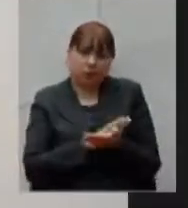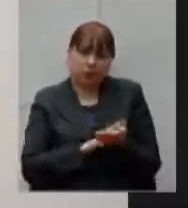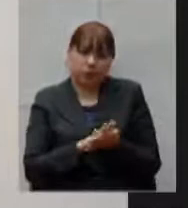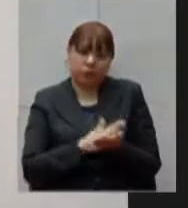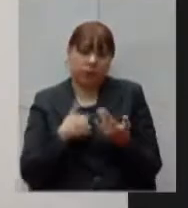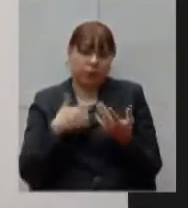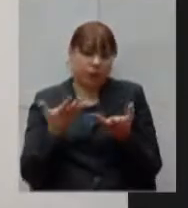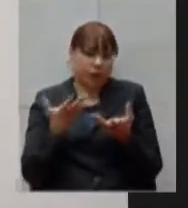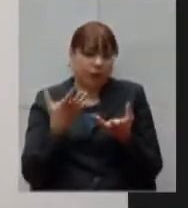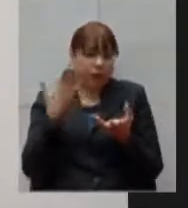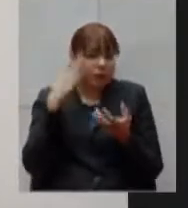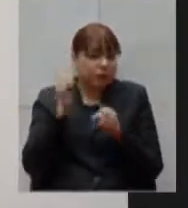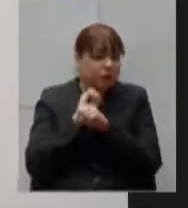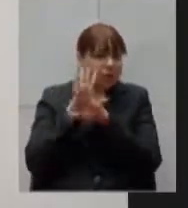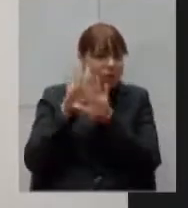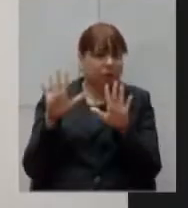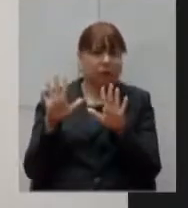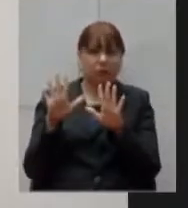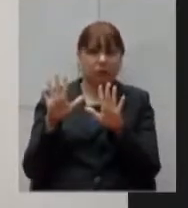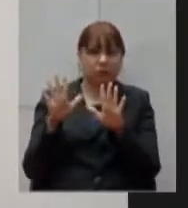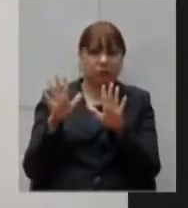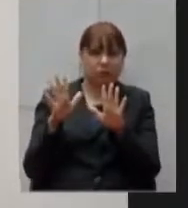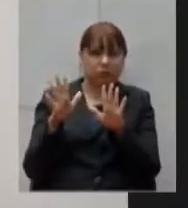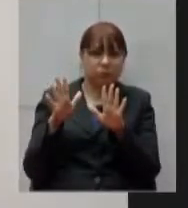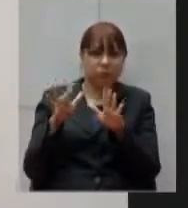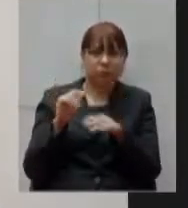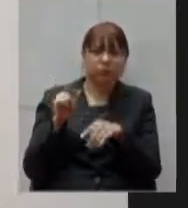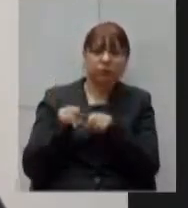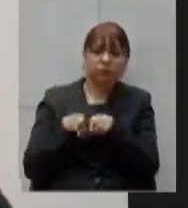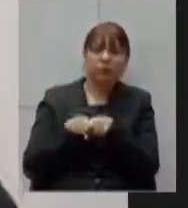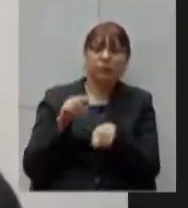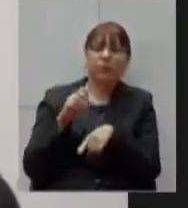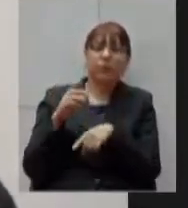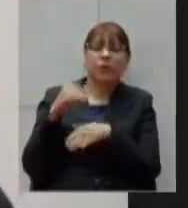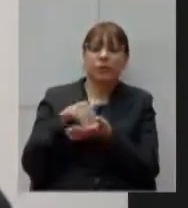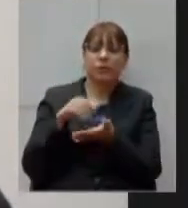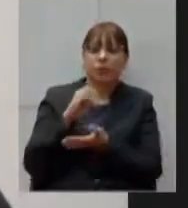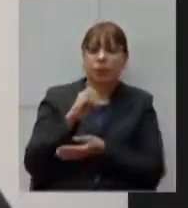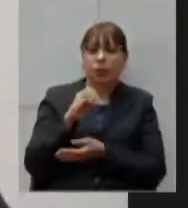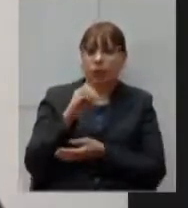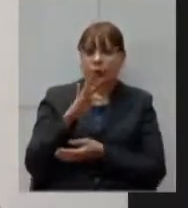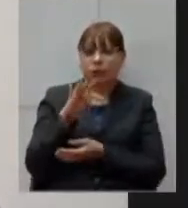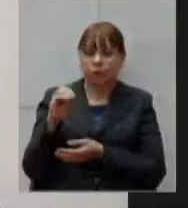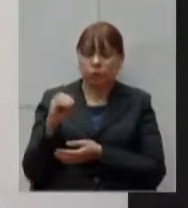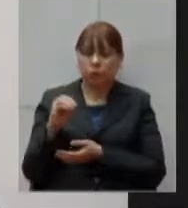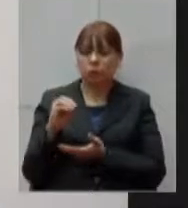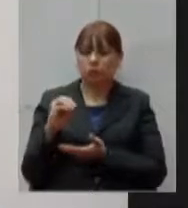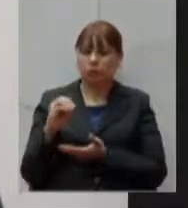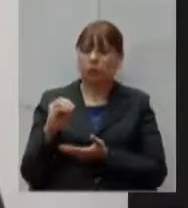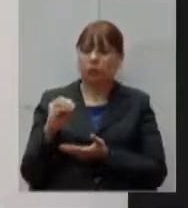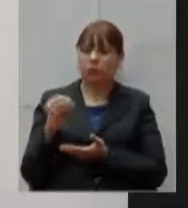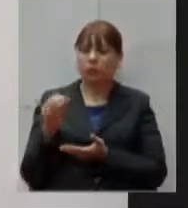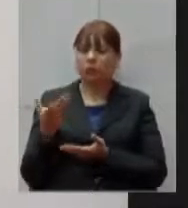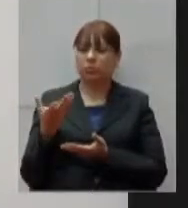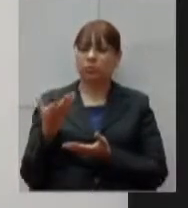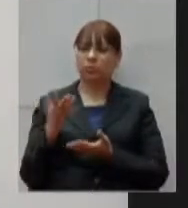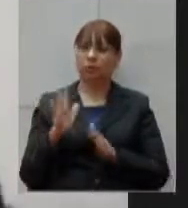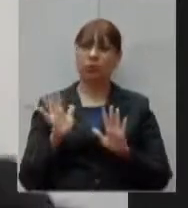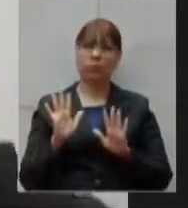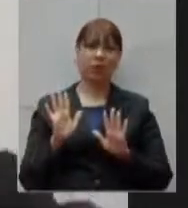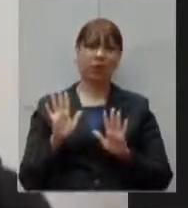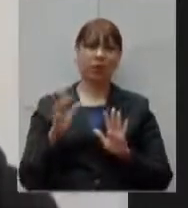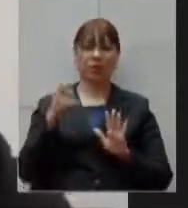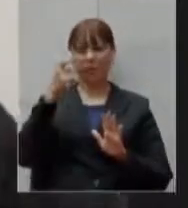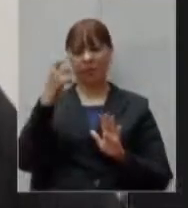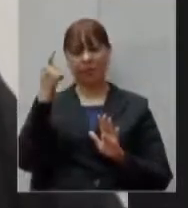não ficou claro com o secretário e aqui longe de levantar qualquer questão relacionada a questão moral